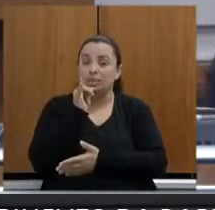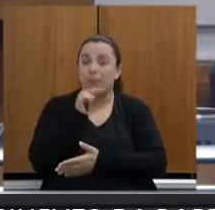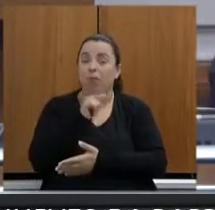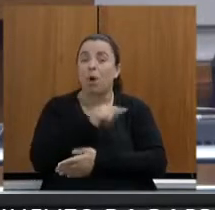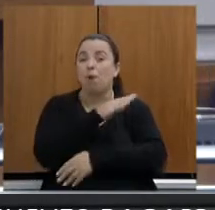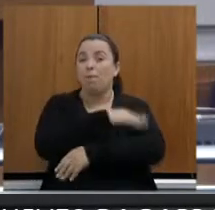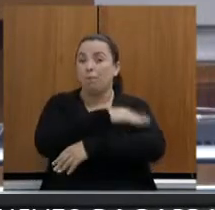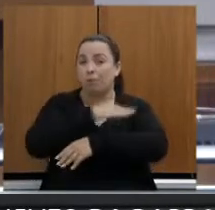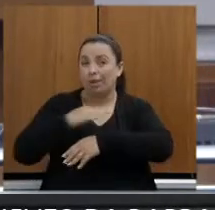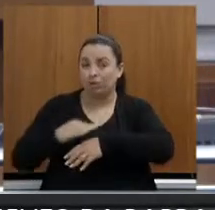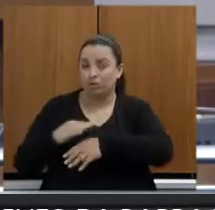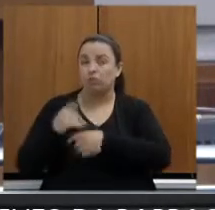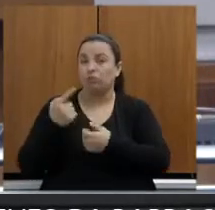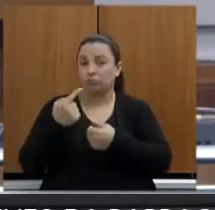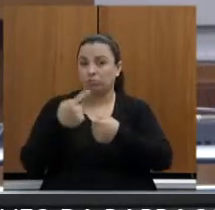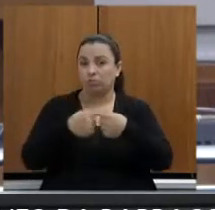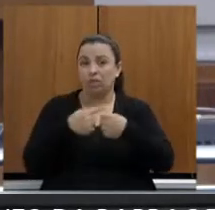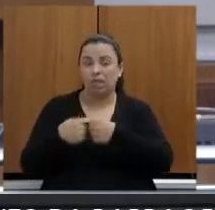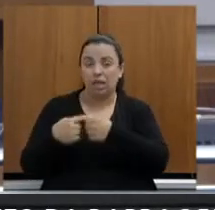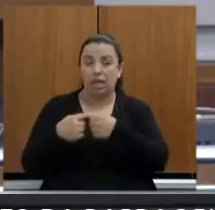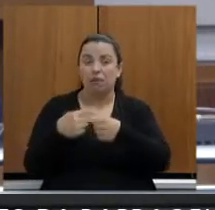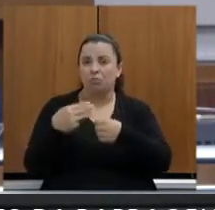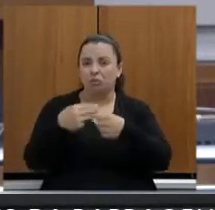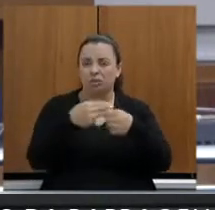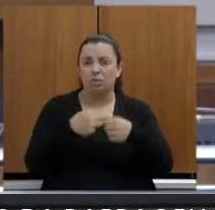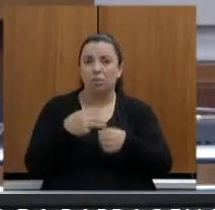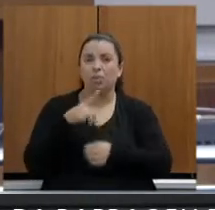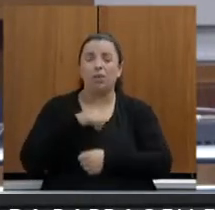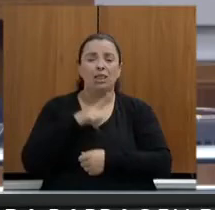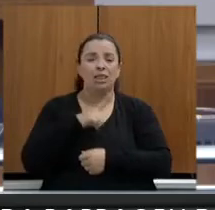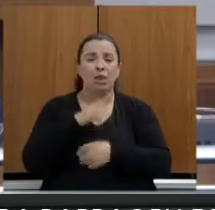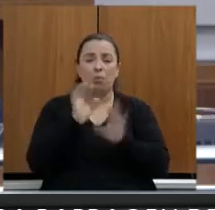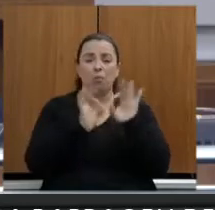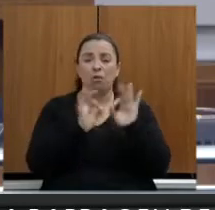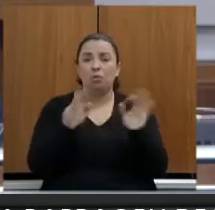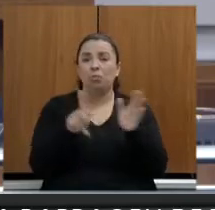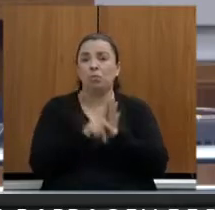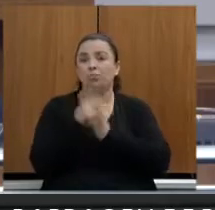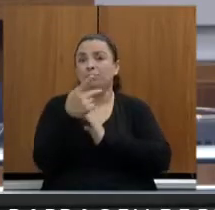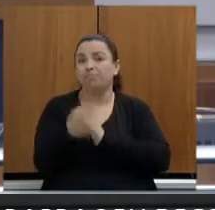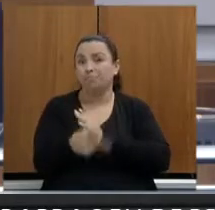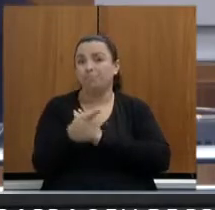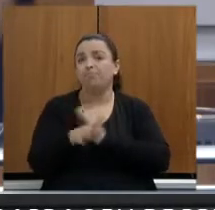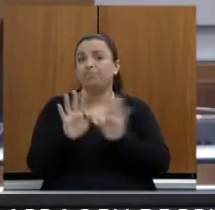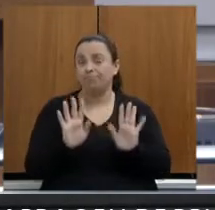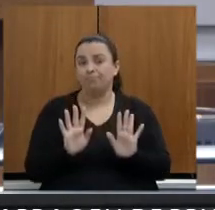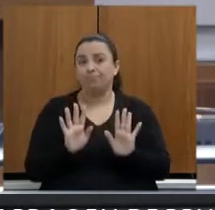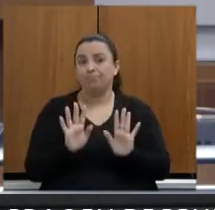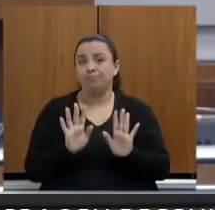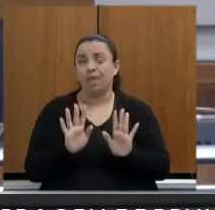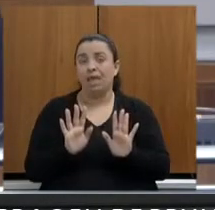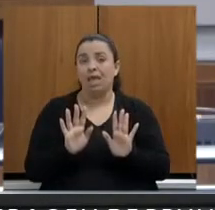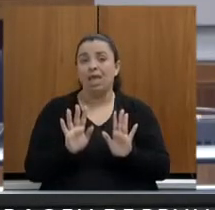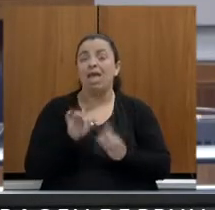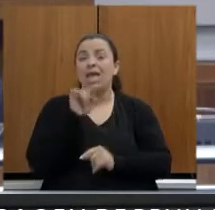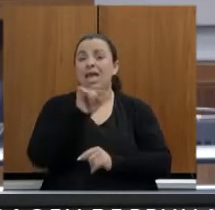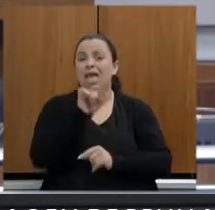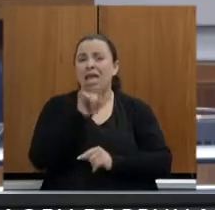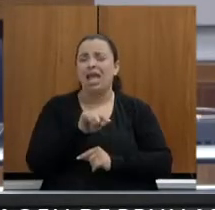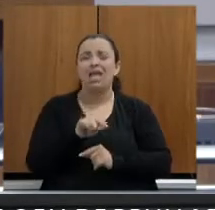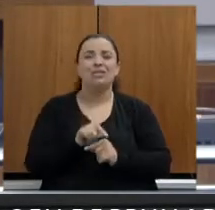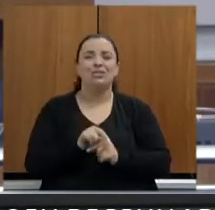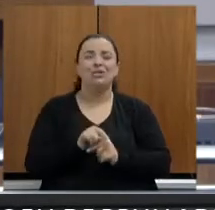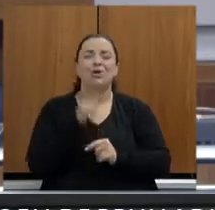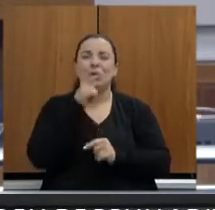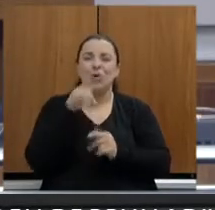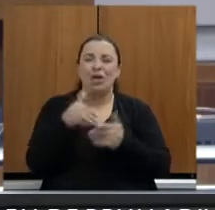um conjunto de projetos exclusivos para o município de Brumadinho. A bacia do Paraupeba tem um conjunto de